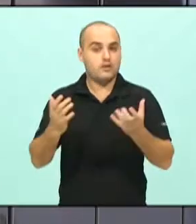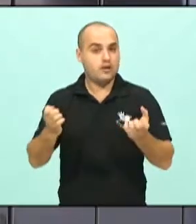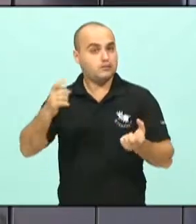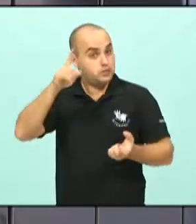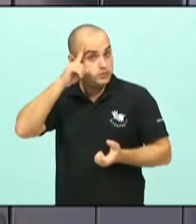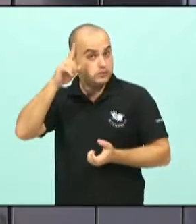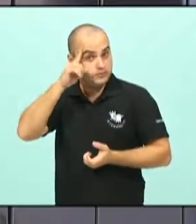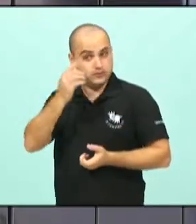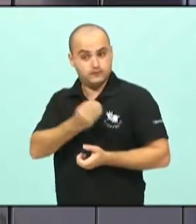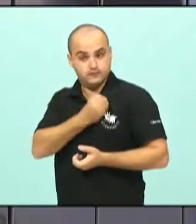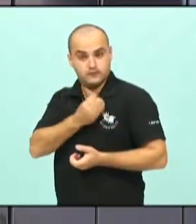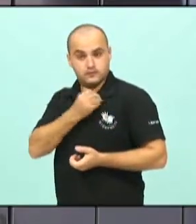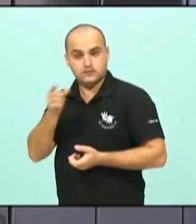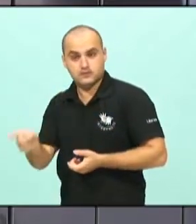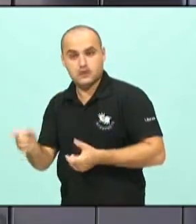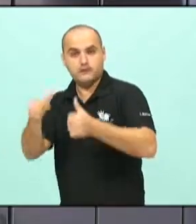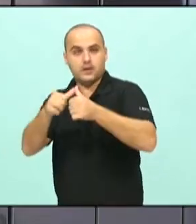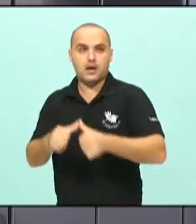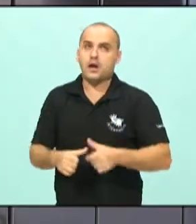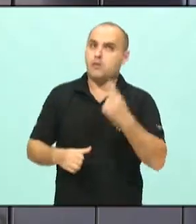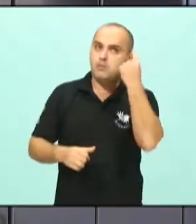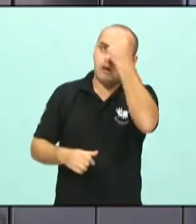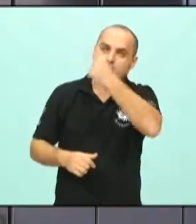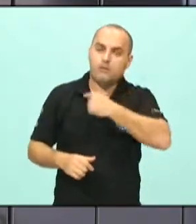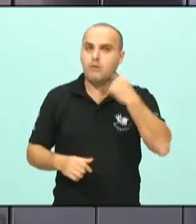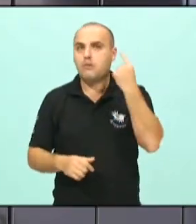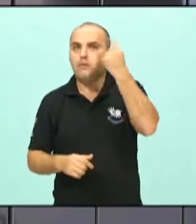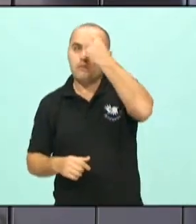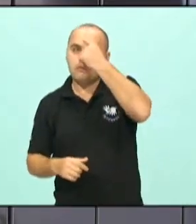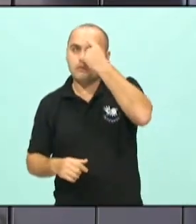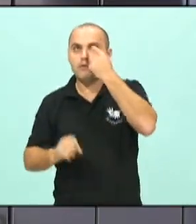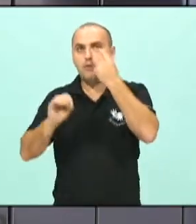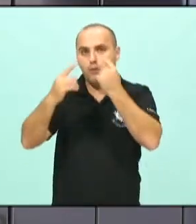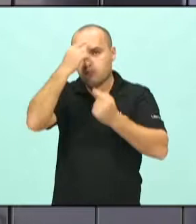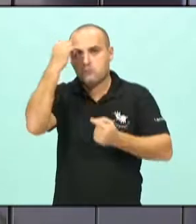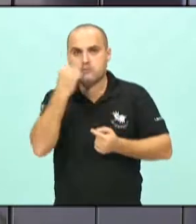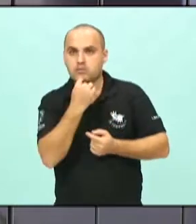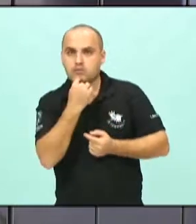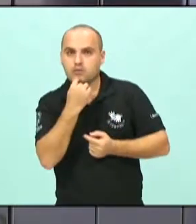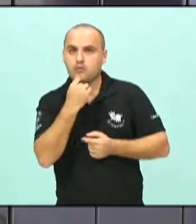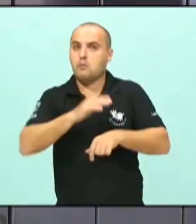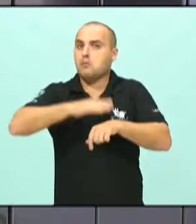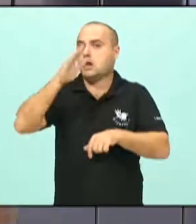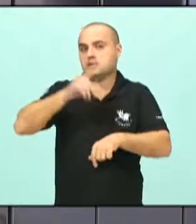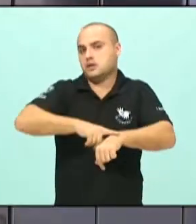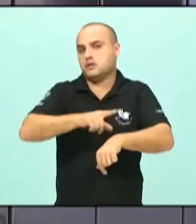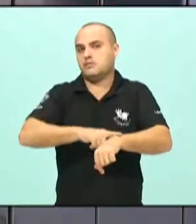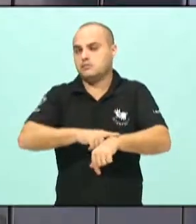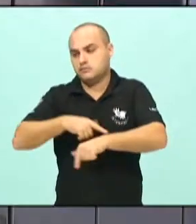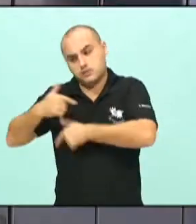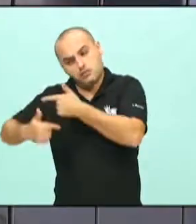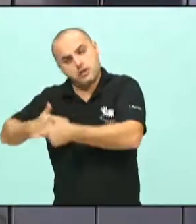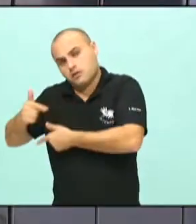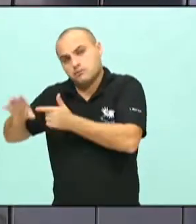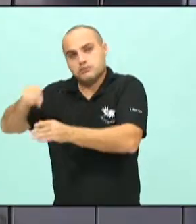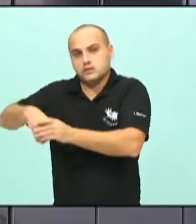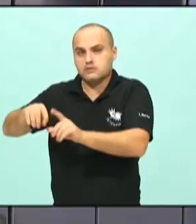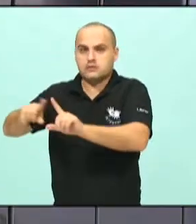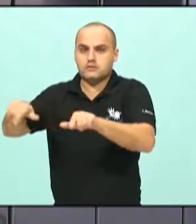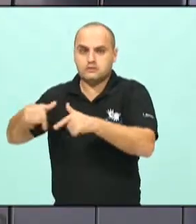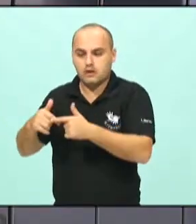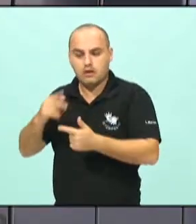também no gabinete, uma passada de uma hora, de meia hora, ou um pouco mais tempo. Mas a precisa fazer o trabalho de gabinete,